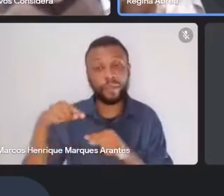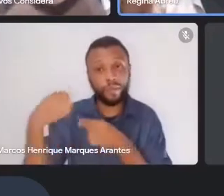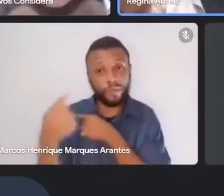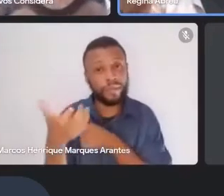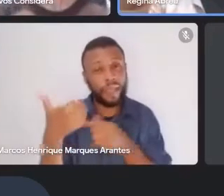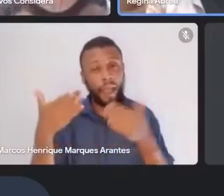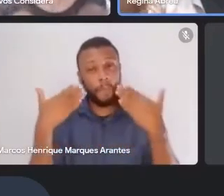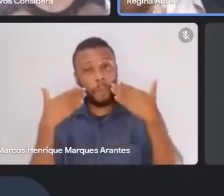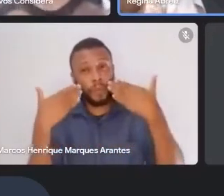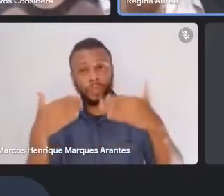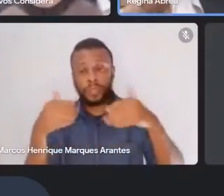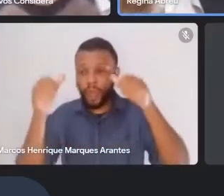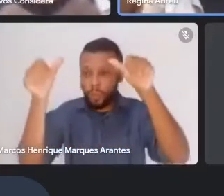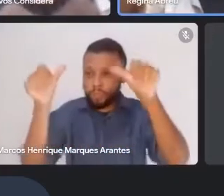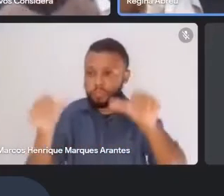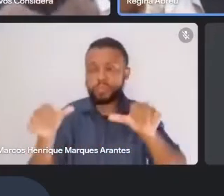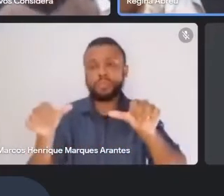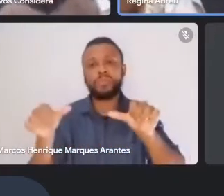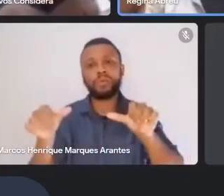cartazes,